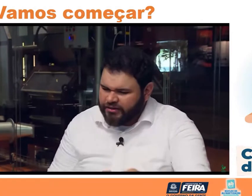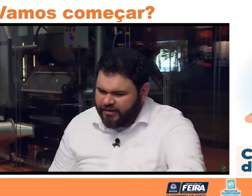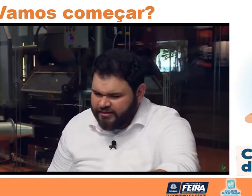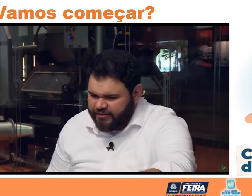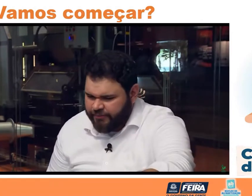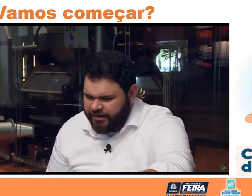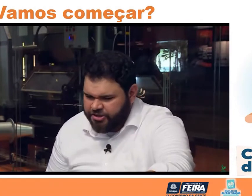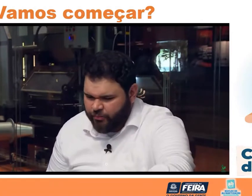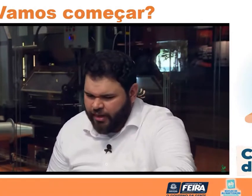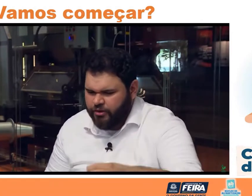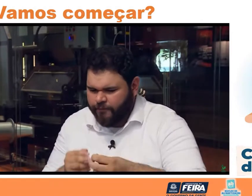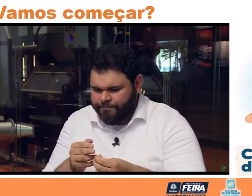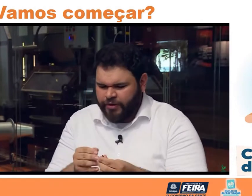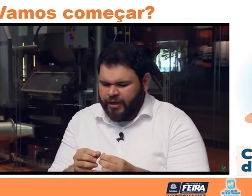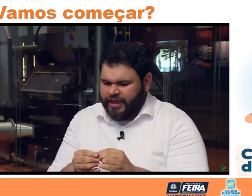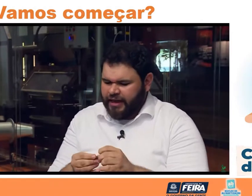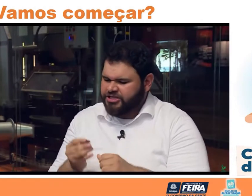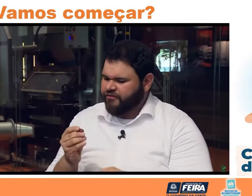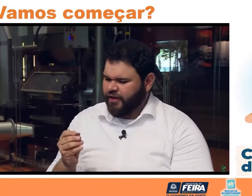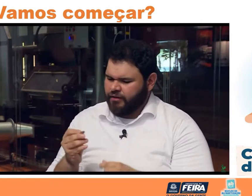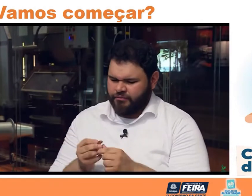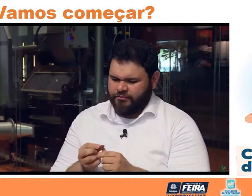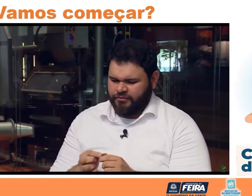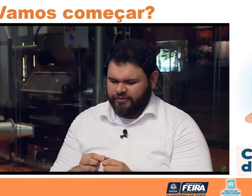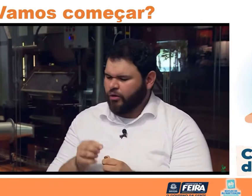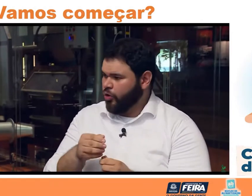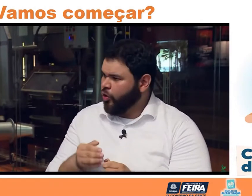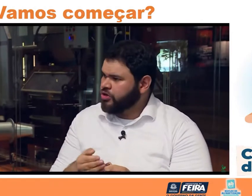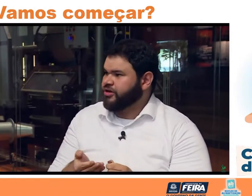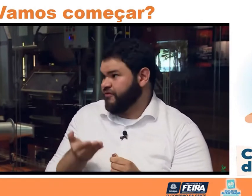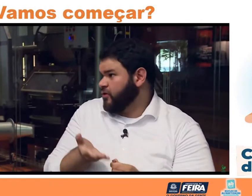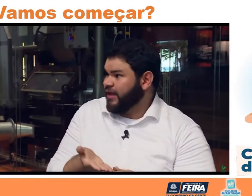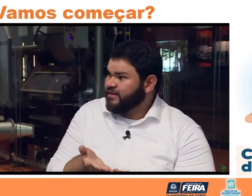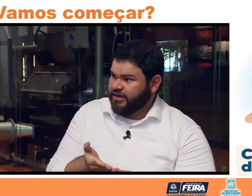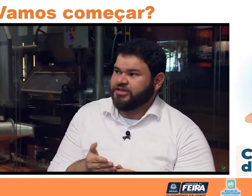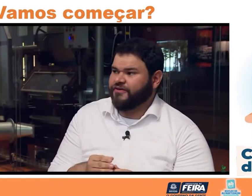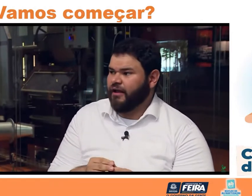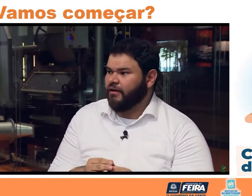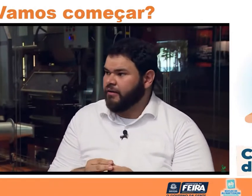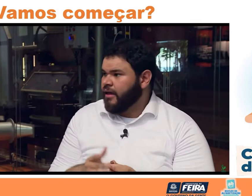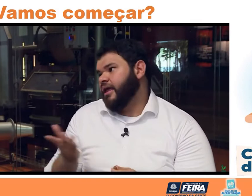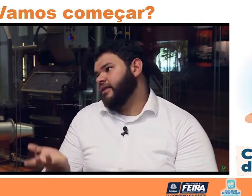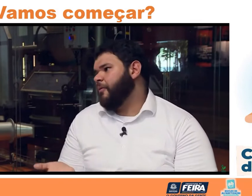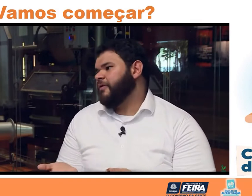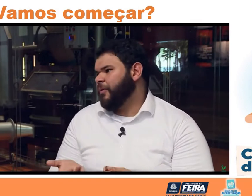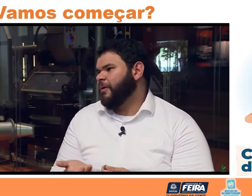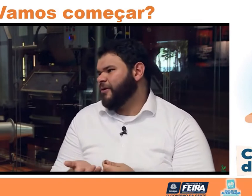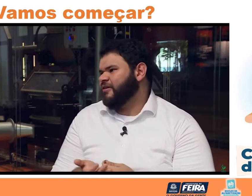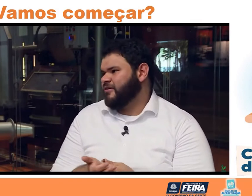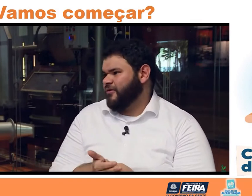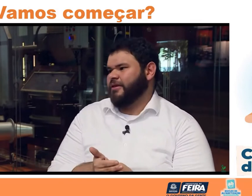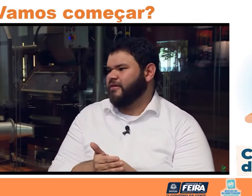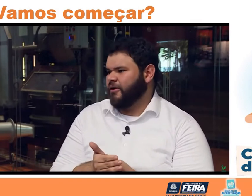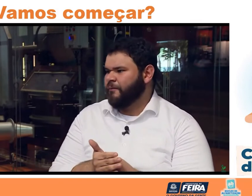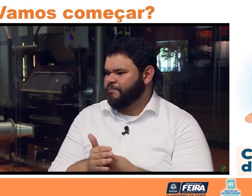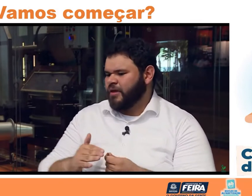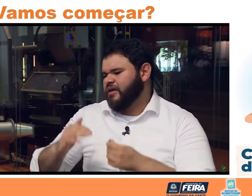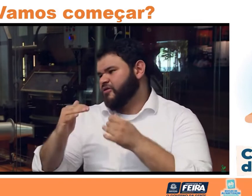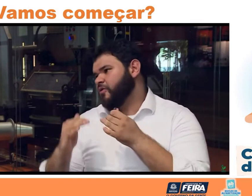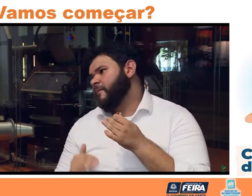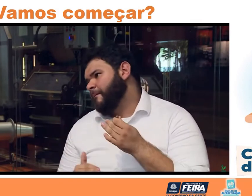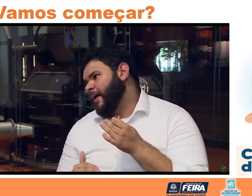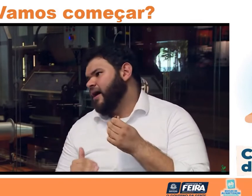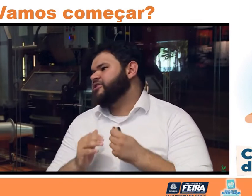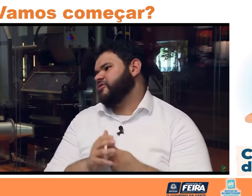você corta essa semente no meio, e ela tiver da cor roxa, violeta, que a gente fala, ele não passou pelo processo de fermentação.